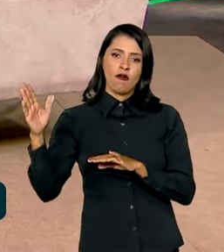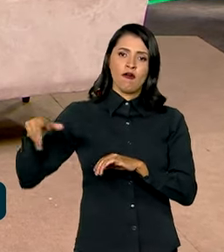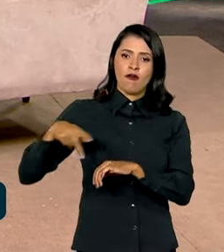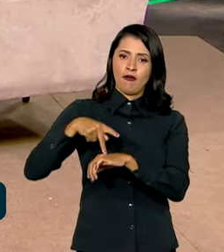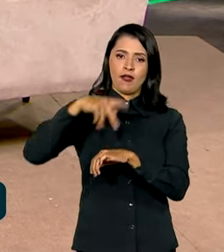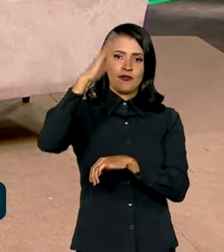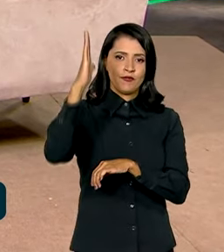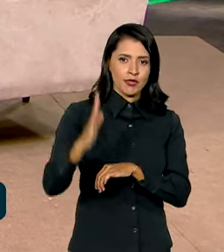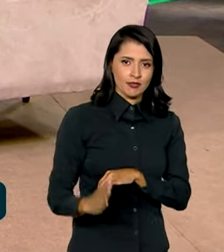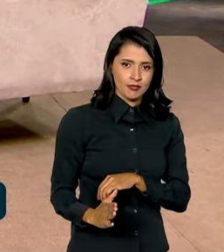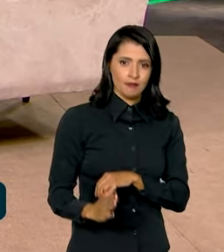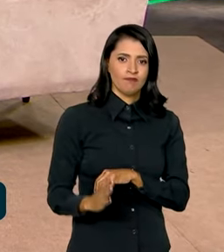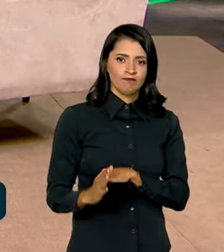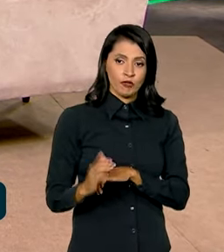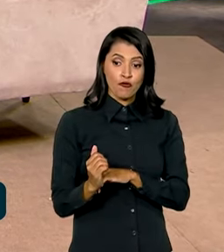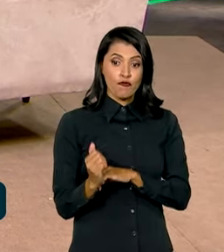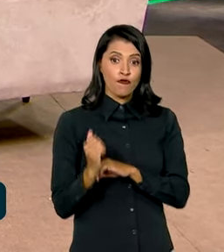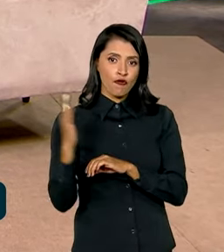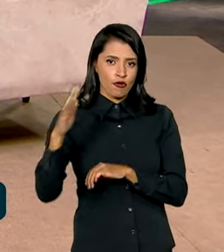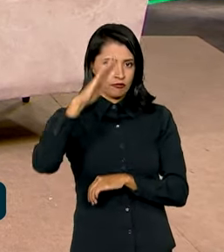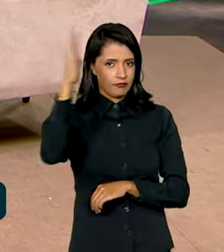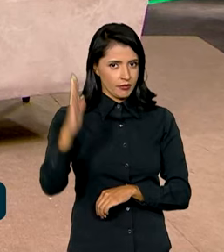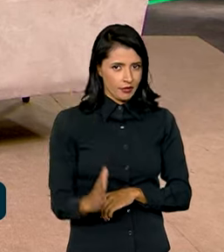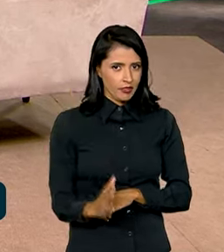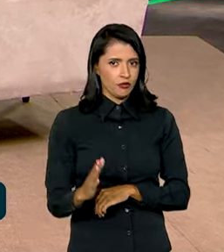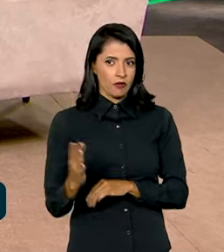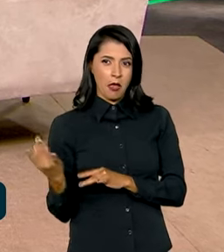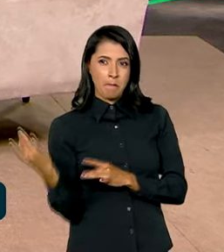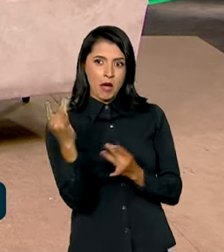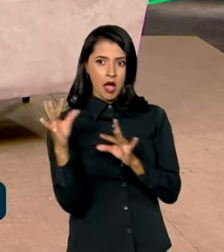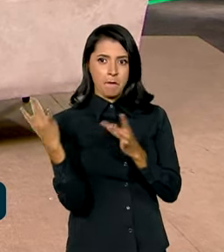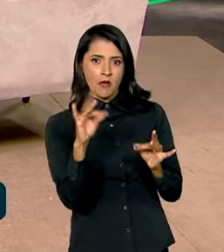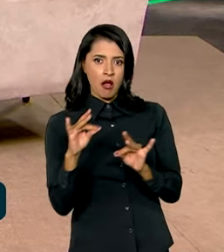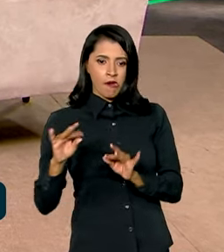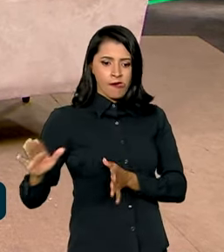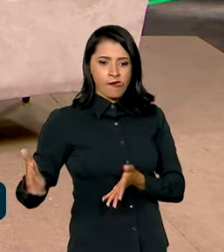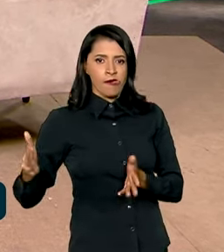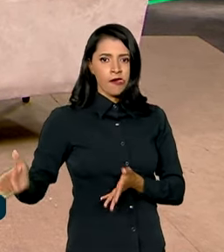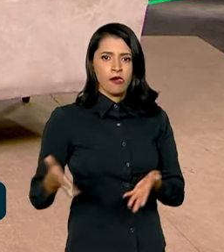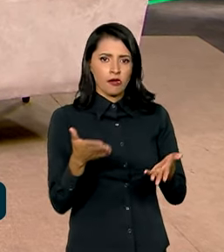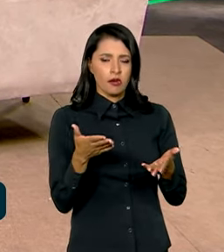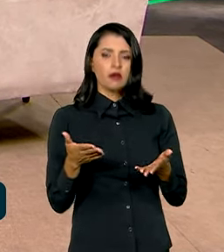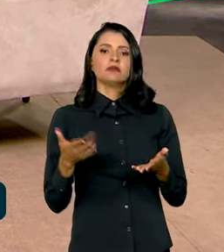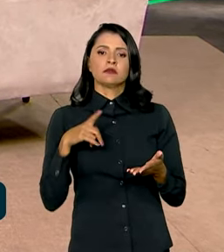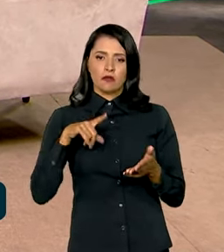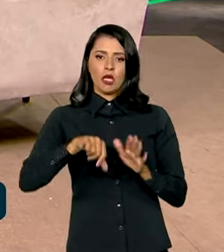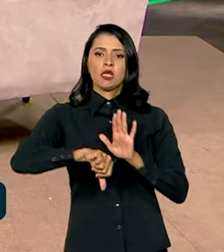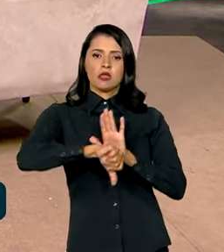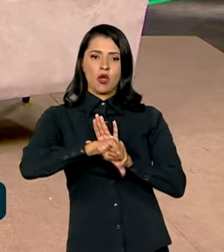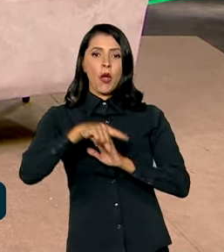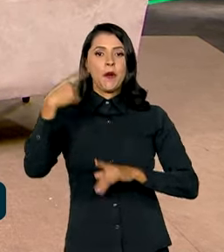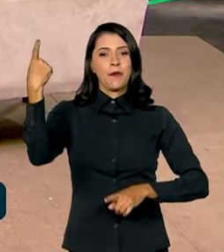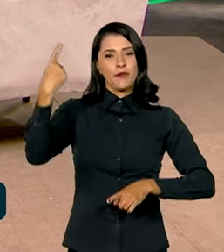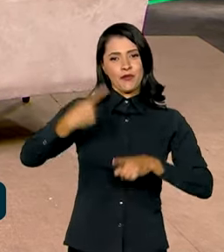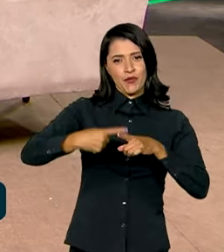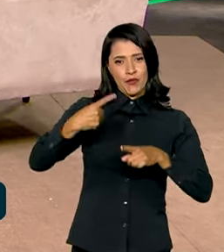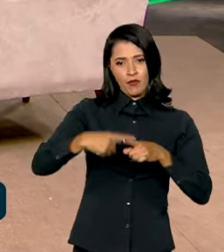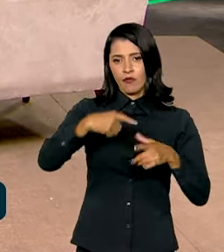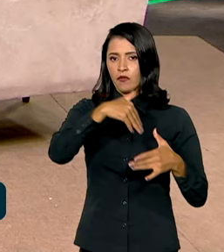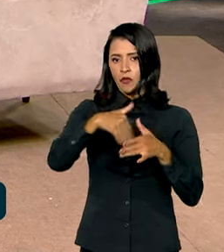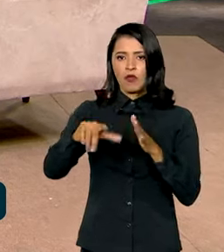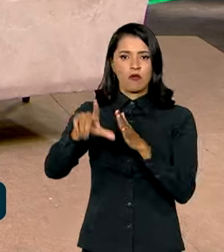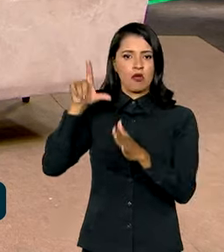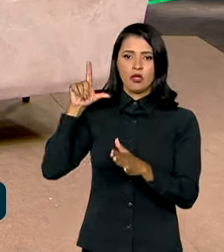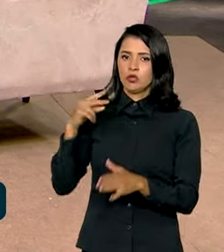Foram postadas fora do Brasil e impulsionadas de forma criminosa, porque a legislação eleitoral não permitia,